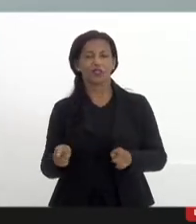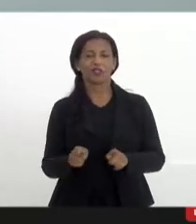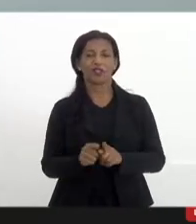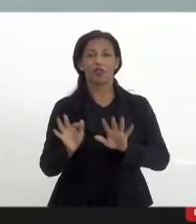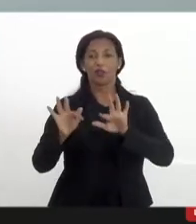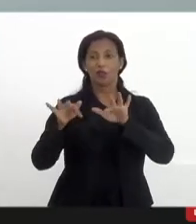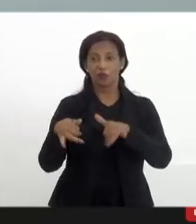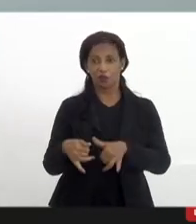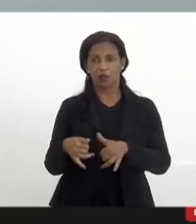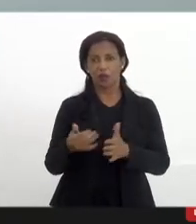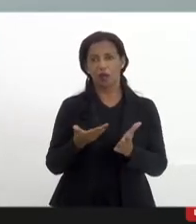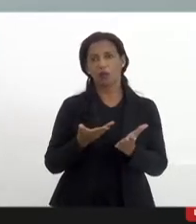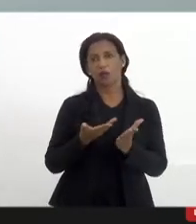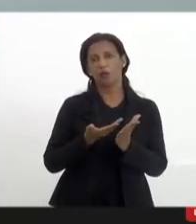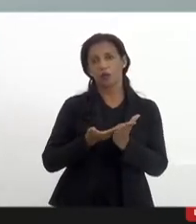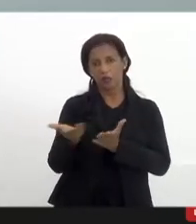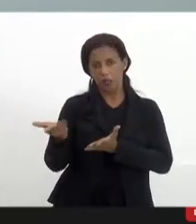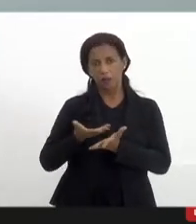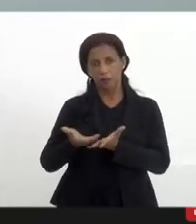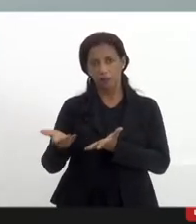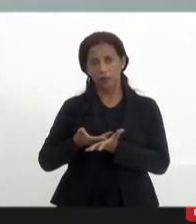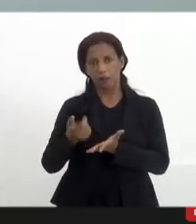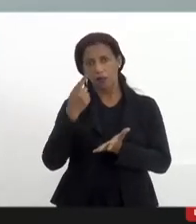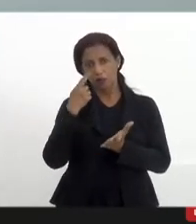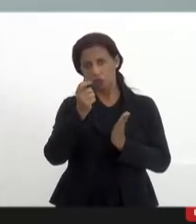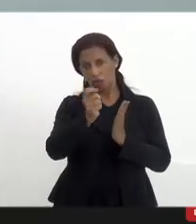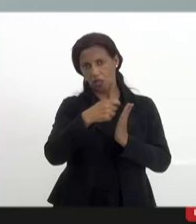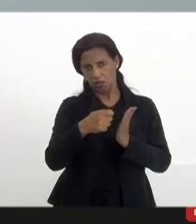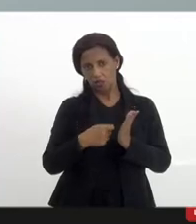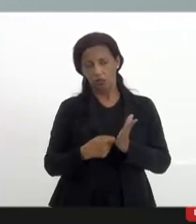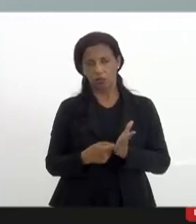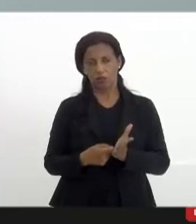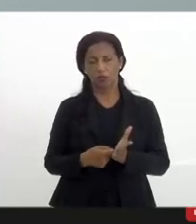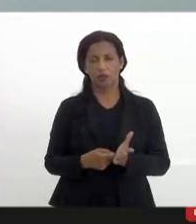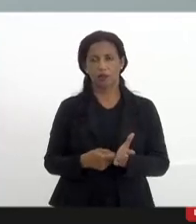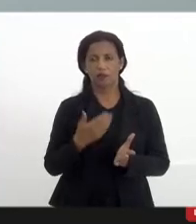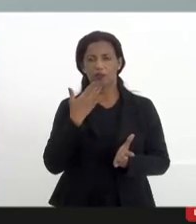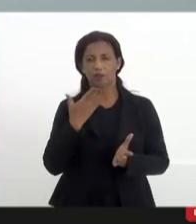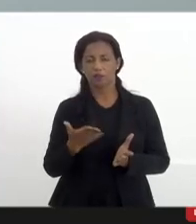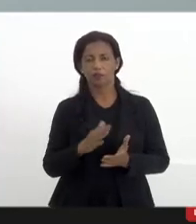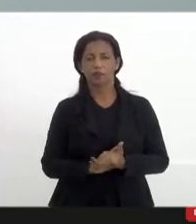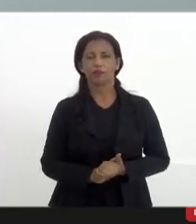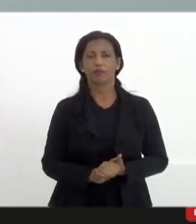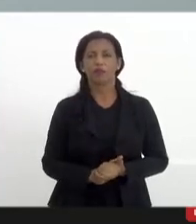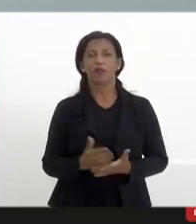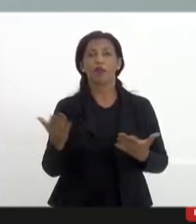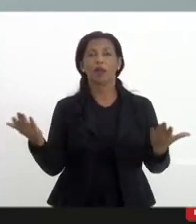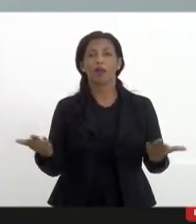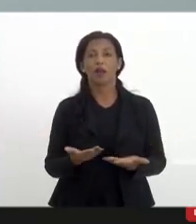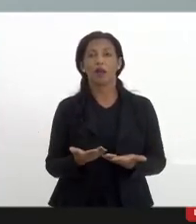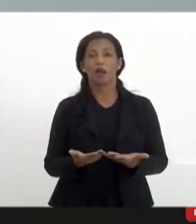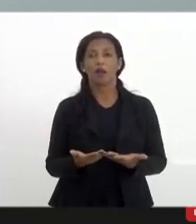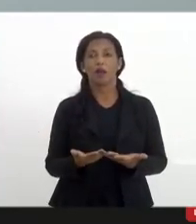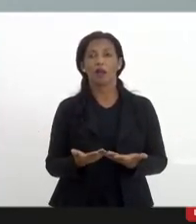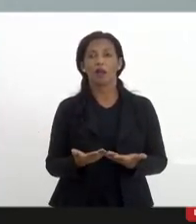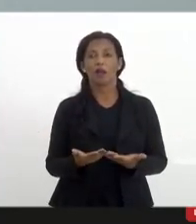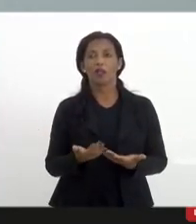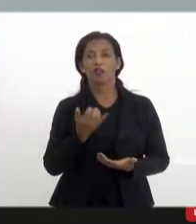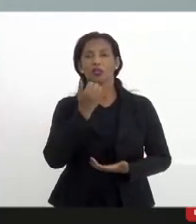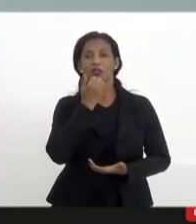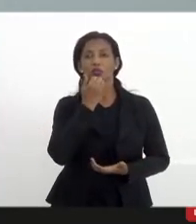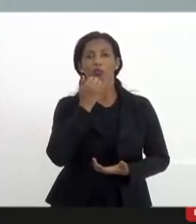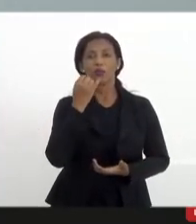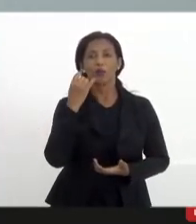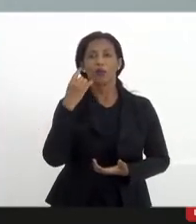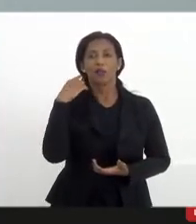final nós vamos amarrar os encaminhamentos eu já apontei aqui o que você sugeriu nós vamos ouvir agora não deputado Dani Monteiro por favor